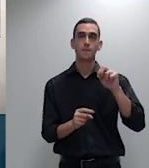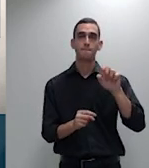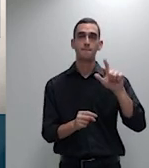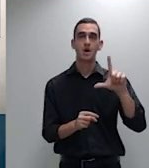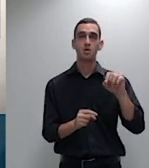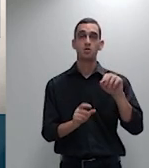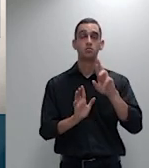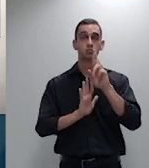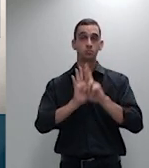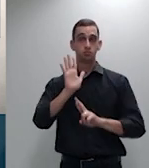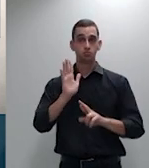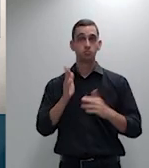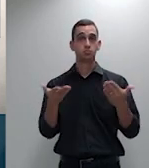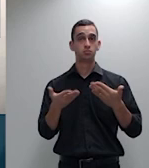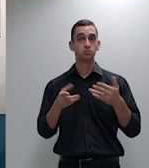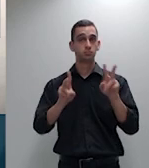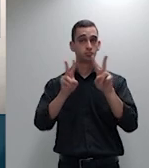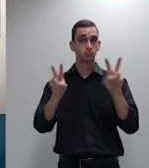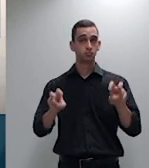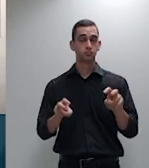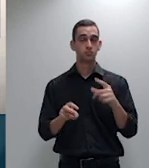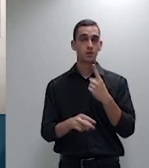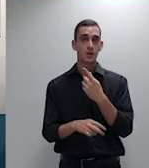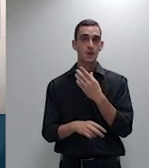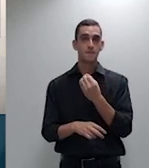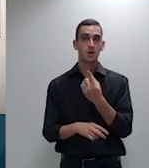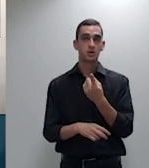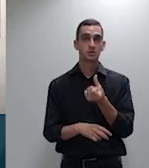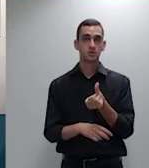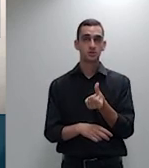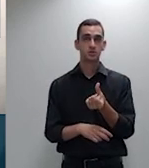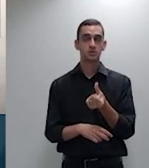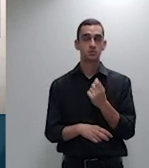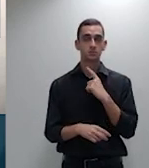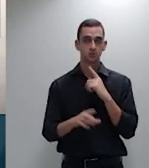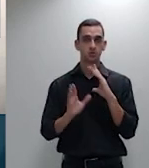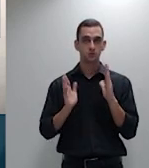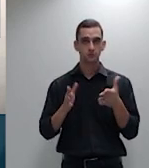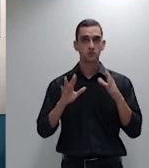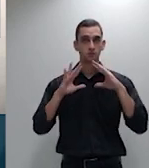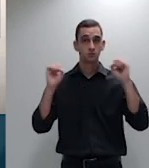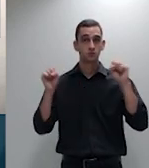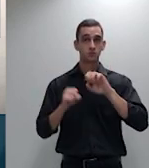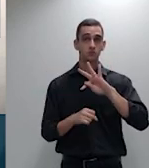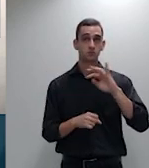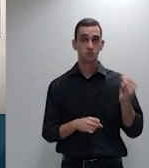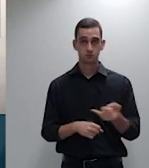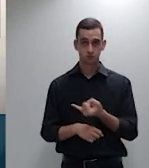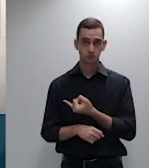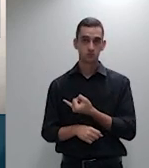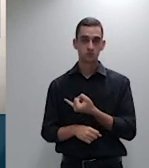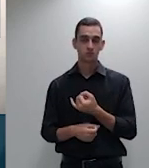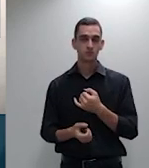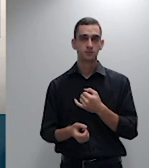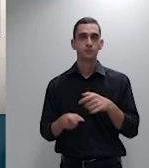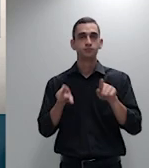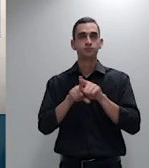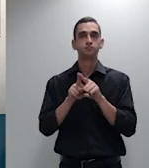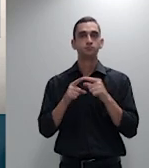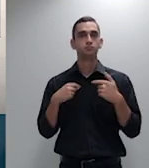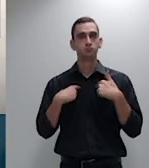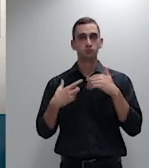1016 que será apreciado aqui pelo Superior Tribunal de Justiça gostaria nessa oportunidade de cumprimentar todos os